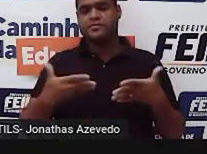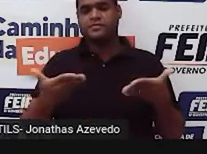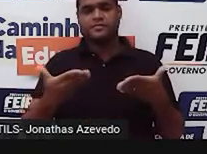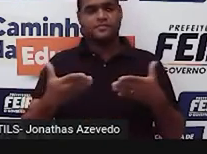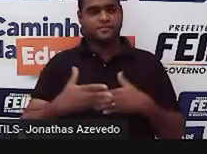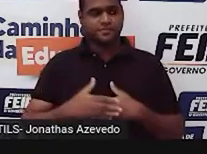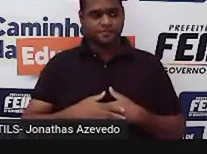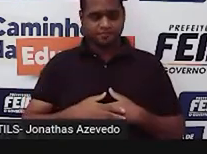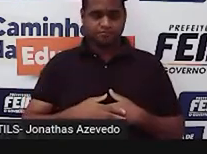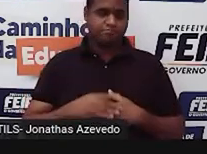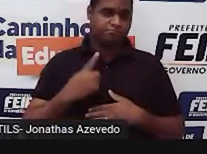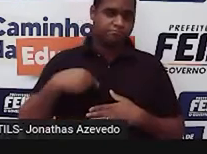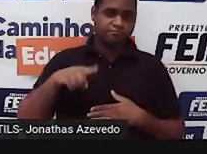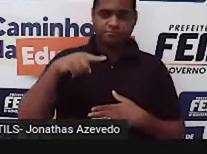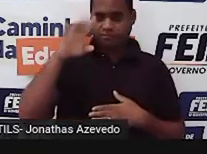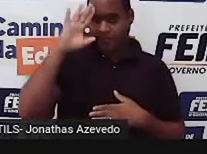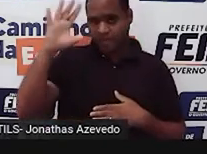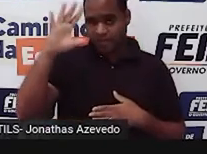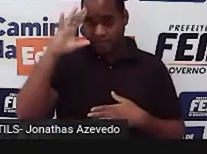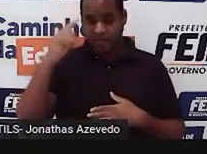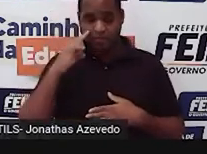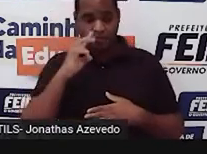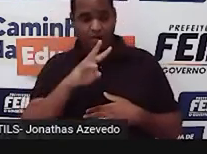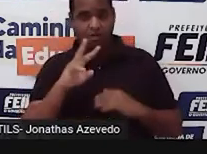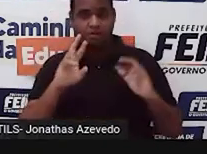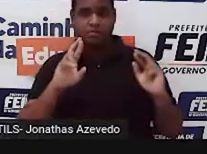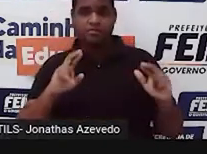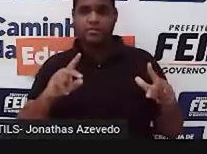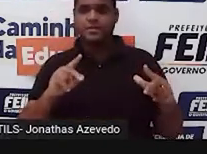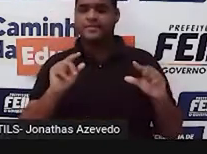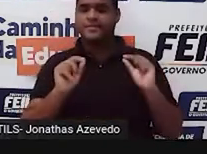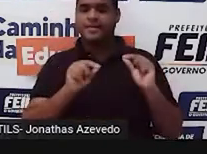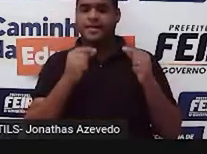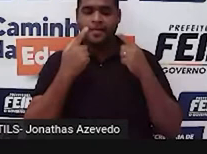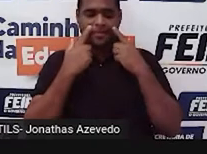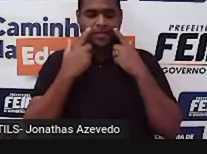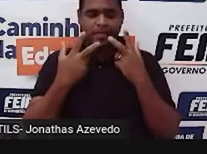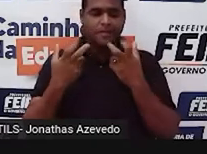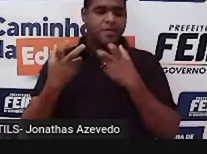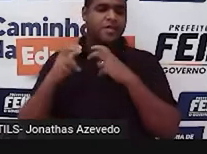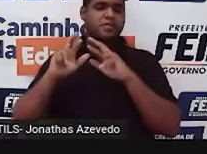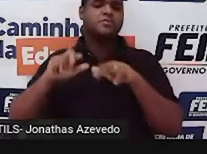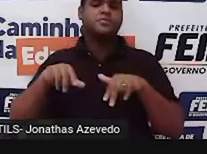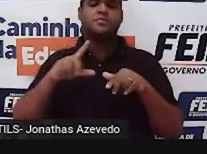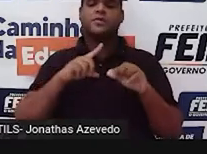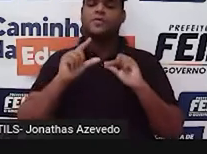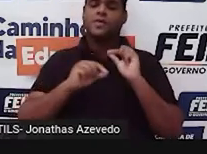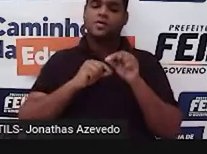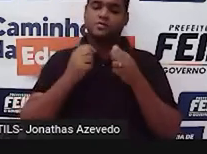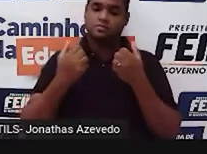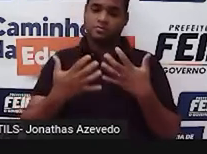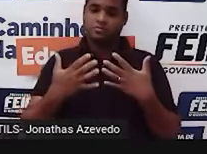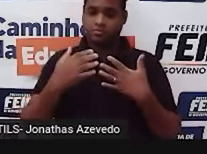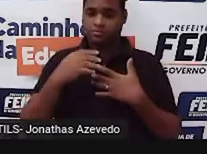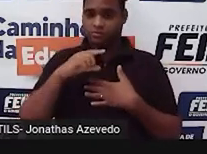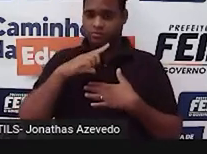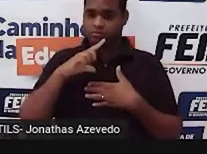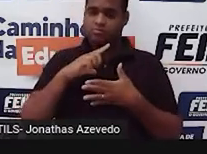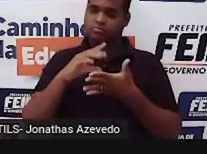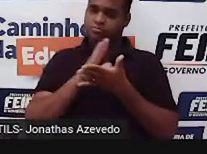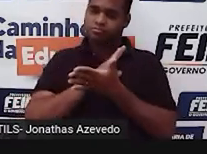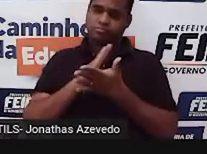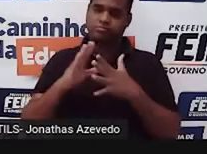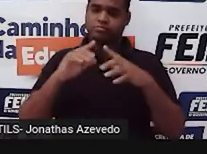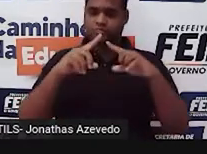Quando a gente pensa, quando a gente olha para um triângulo e observa os lados, a gente tem os seguintes tipos de